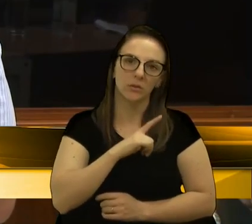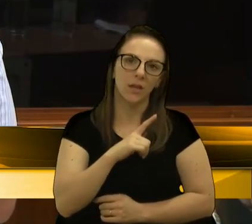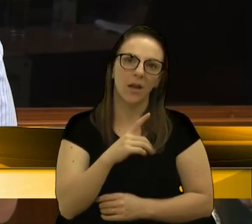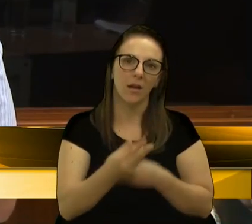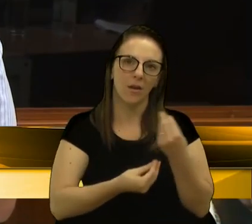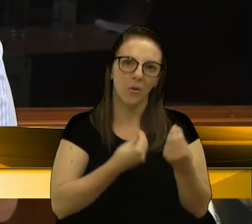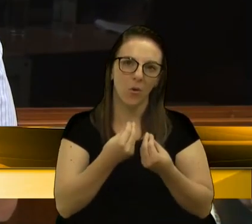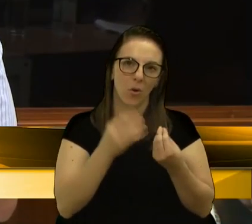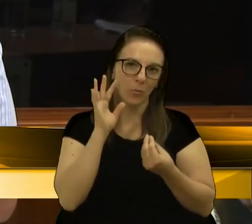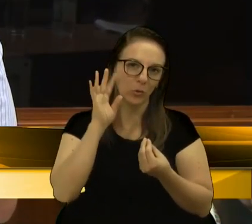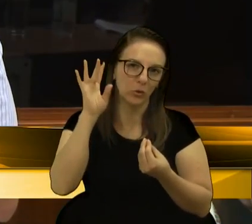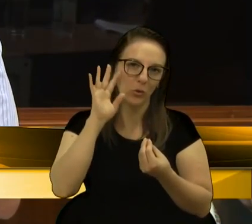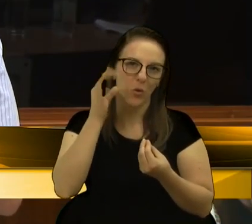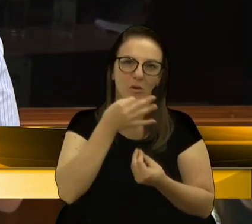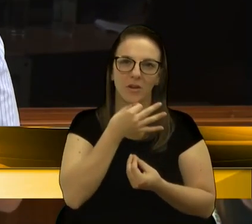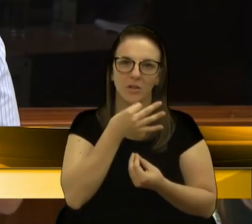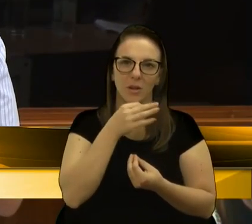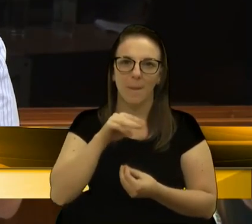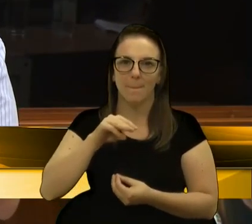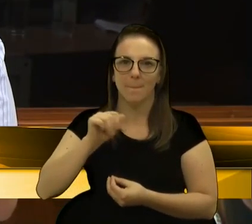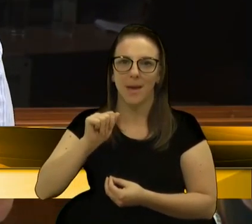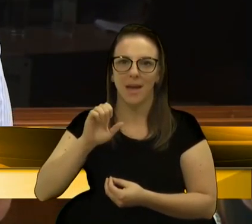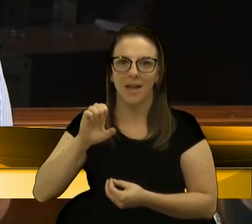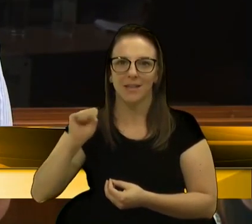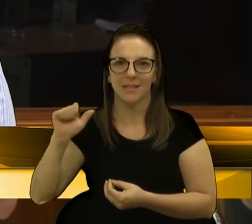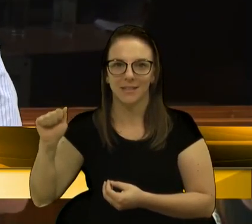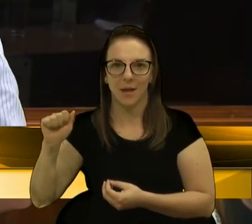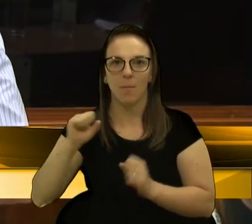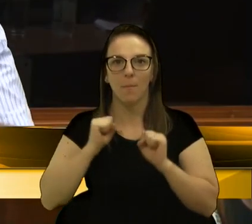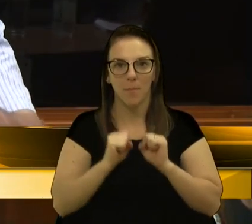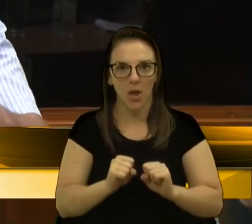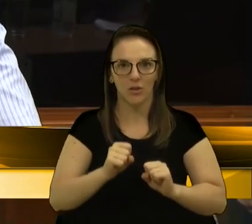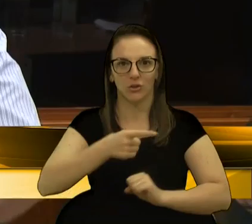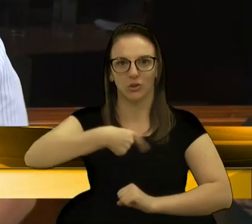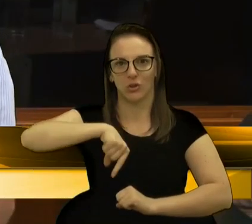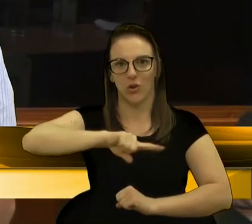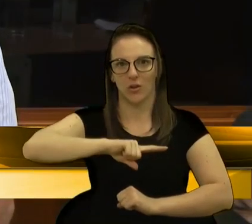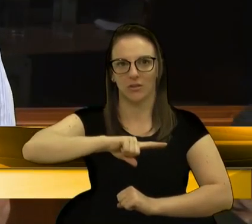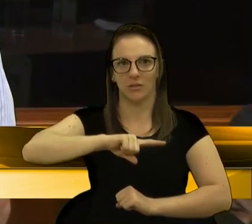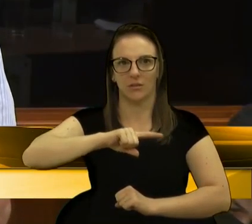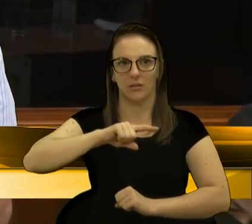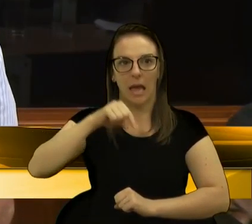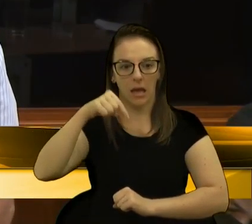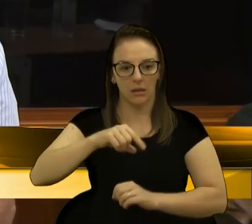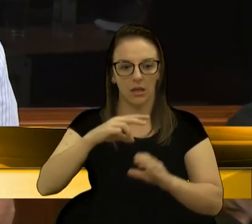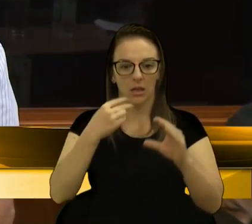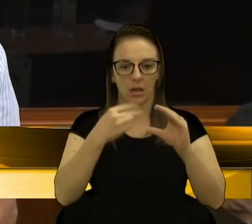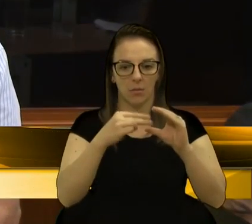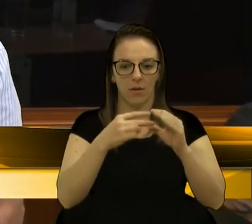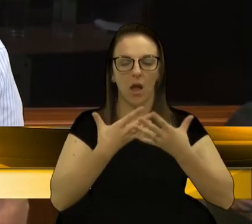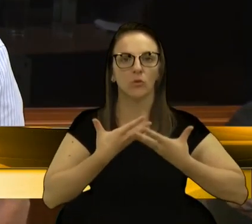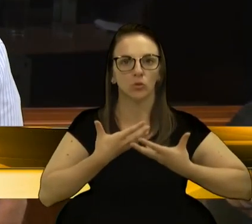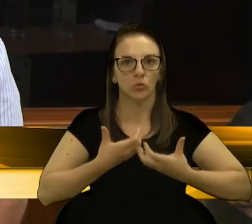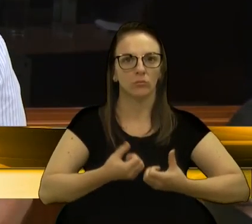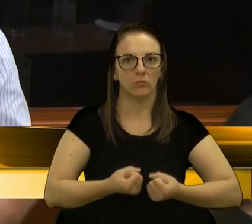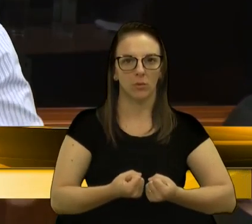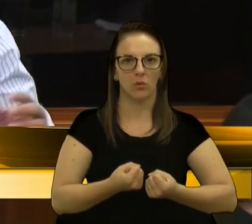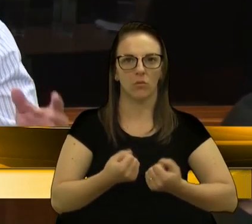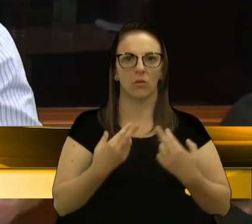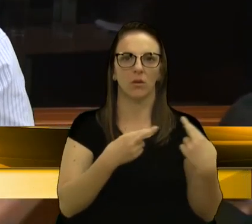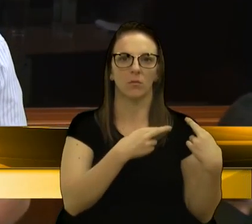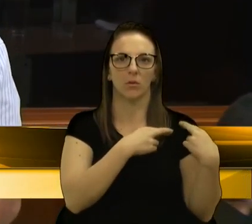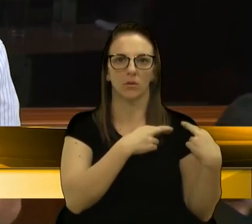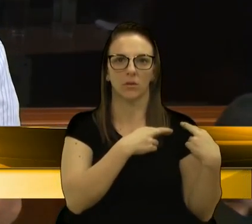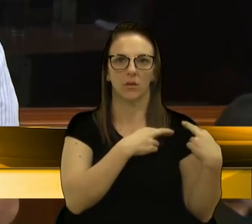Caxias e da Maesa ser nossa. É esse que eu tenho, é esse que eu lembro de Caxias. E aqui a casa assumiu bastante, principalmente pelo vereador